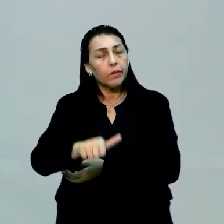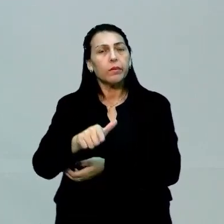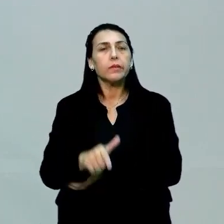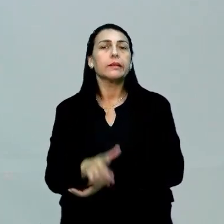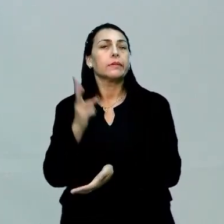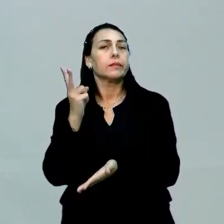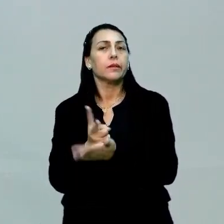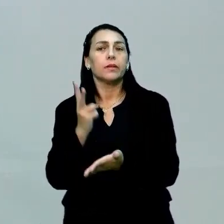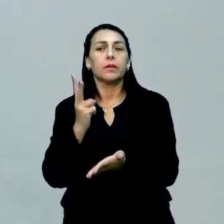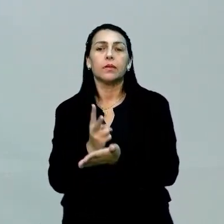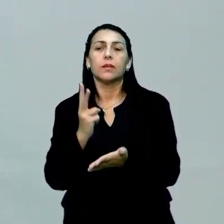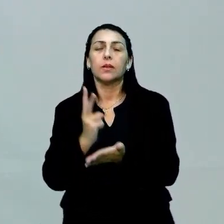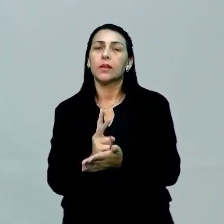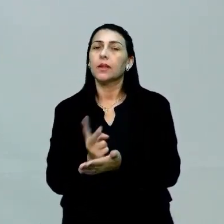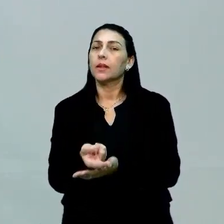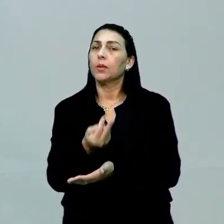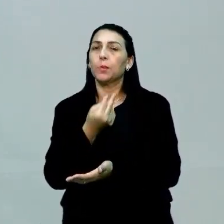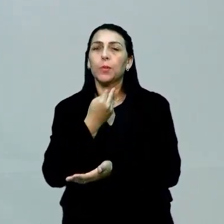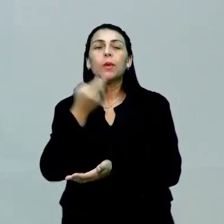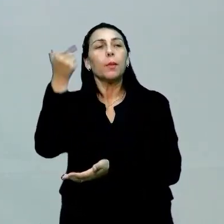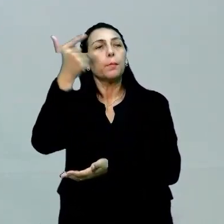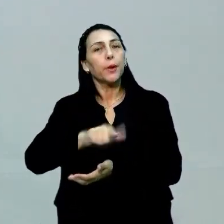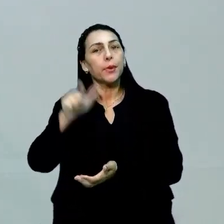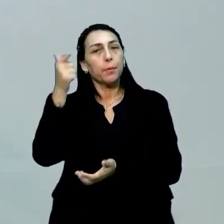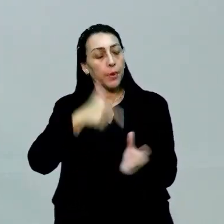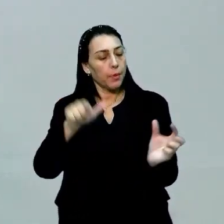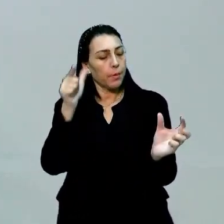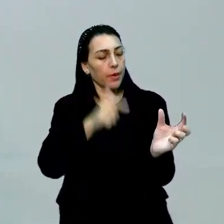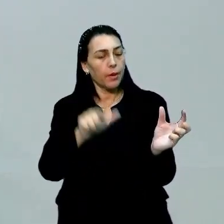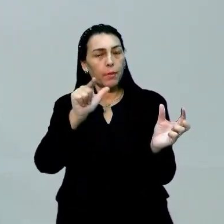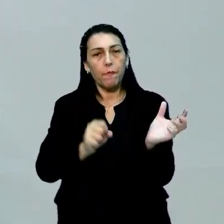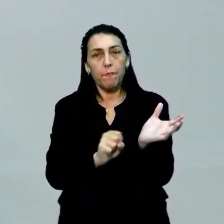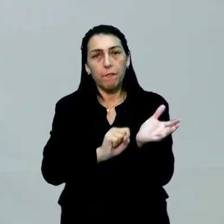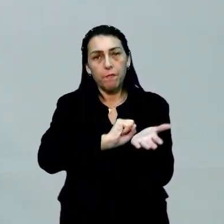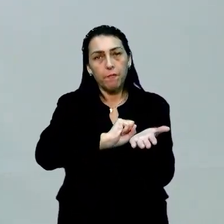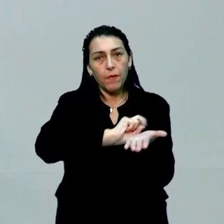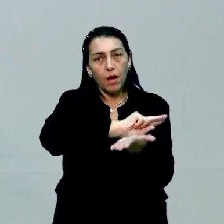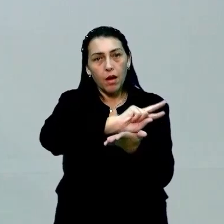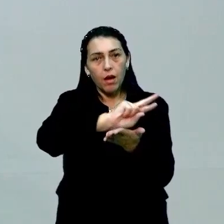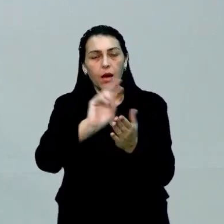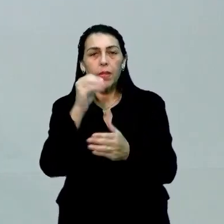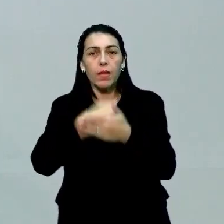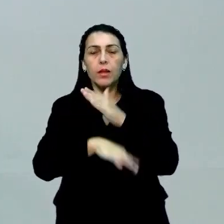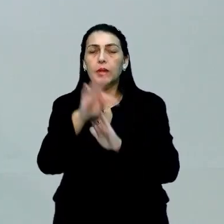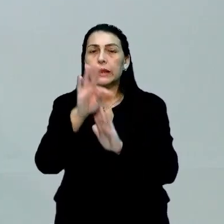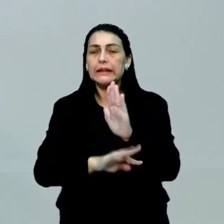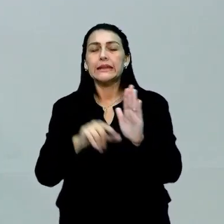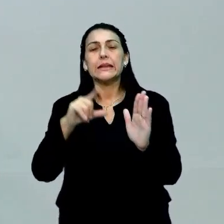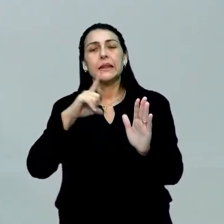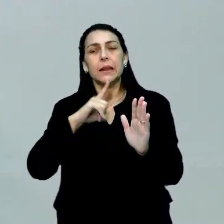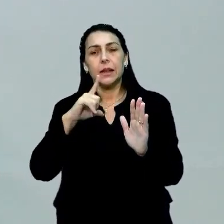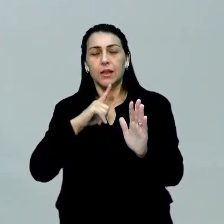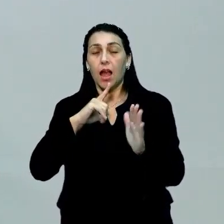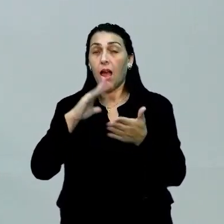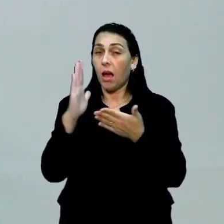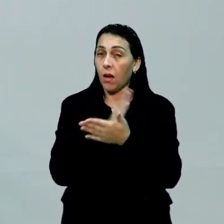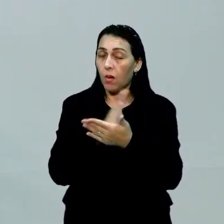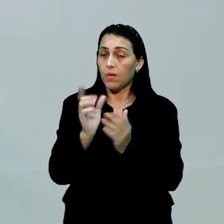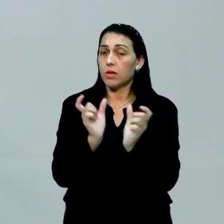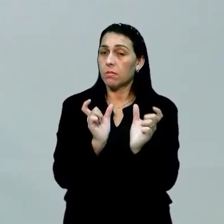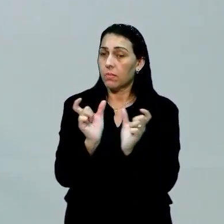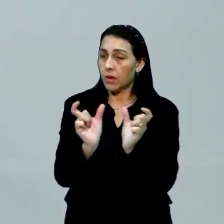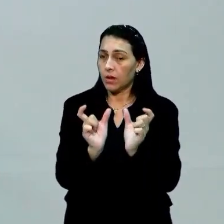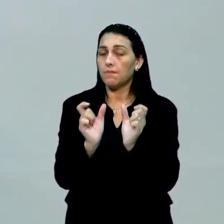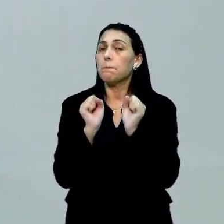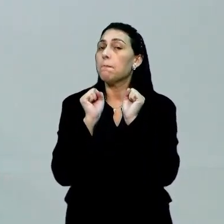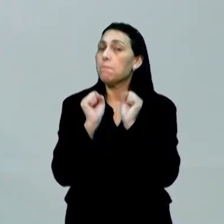ouvimos sempre por aí que nós não devemos repetir a palavra várias vezes dentro do texto. Existem algumas palavras que